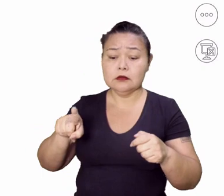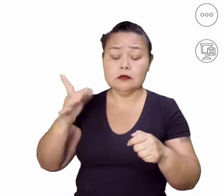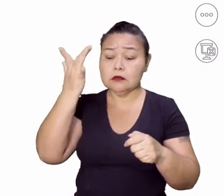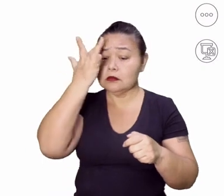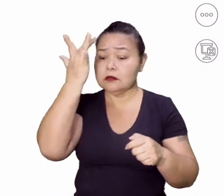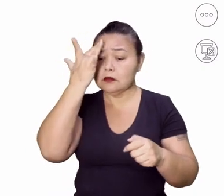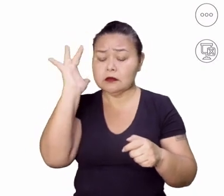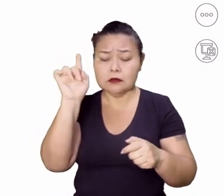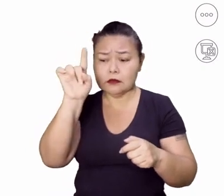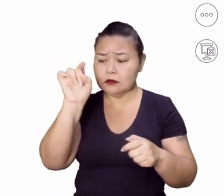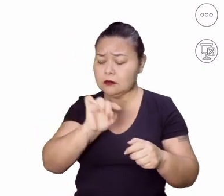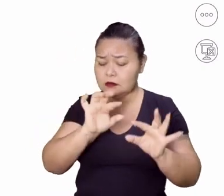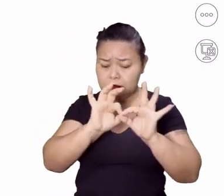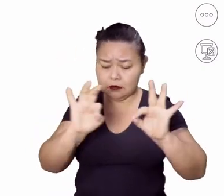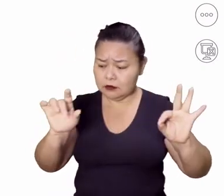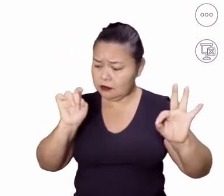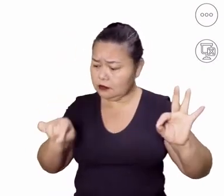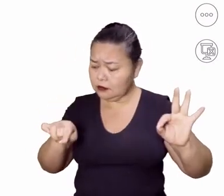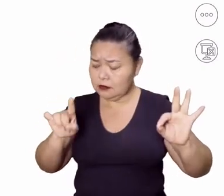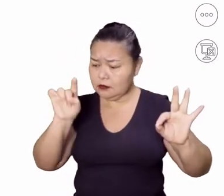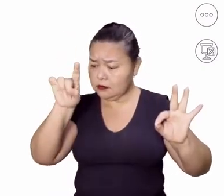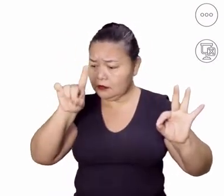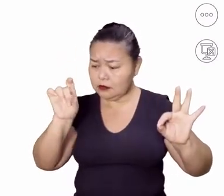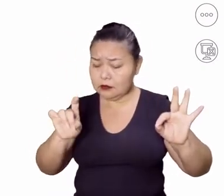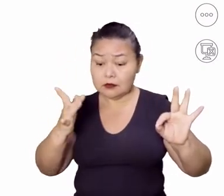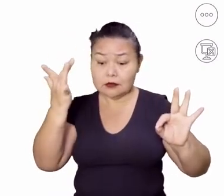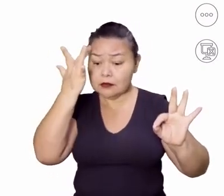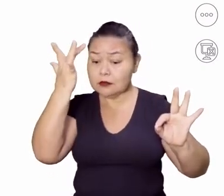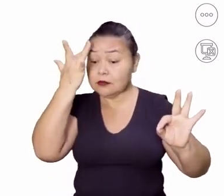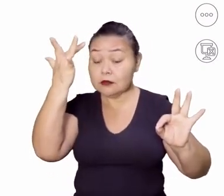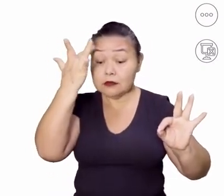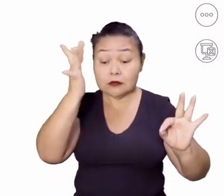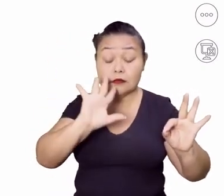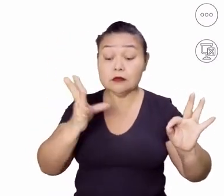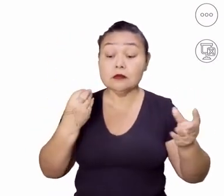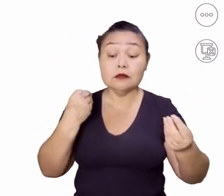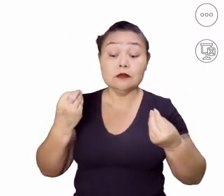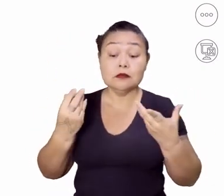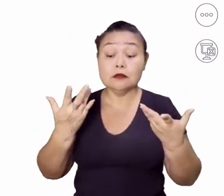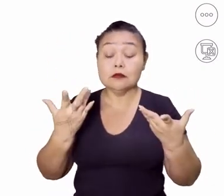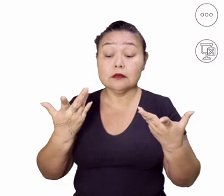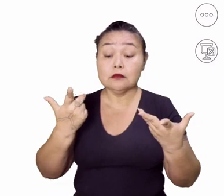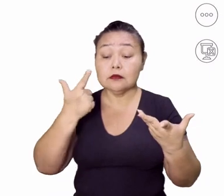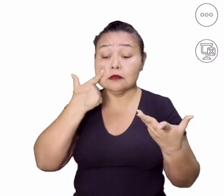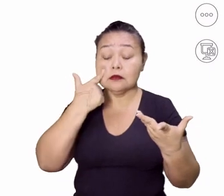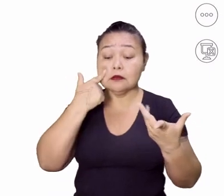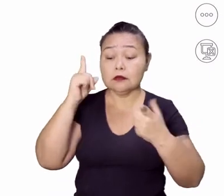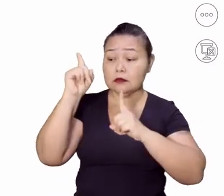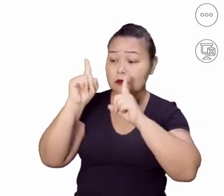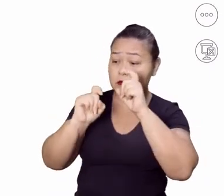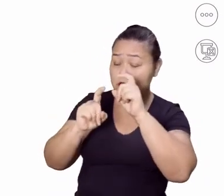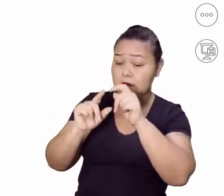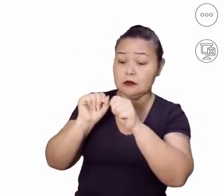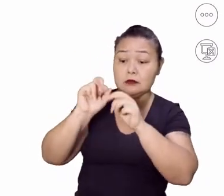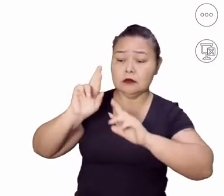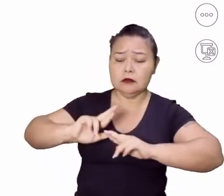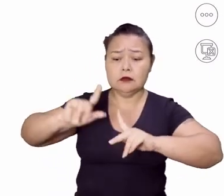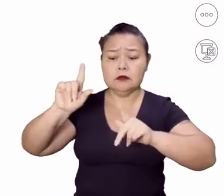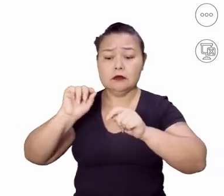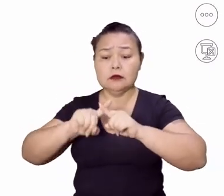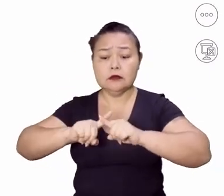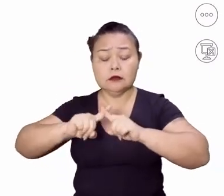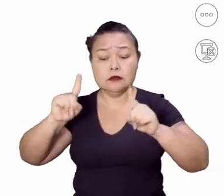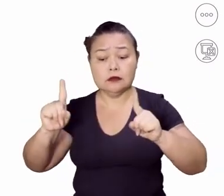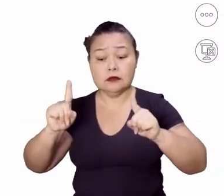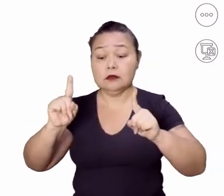Não sabe pontuar as frases. Não sabe, né? Não sabe colocar as expressões corretas. Mas diferenciar o